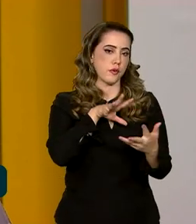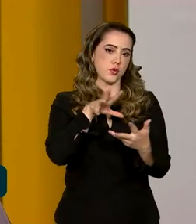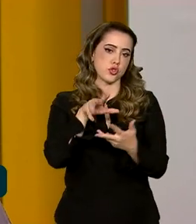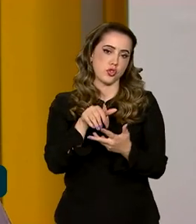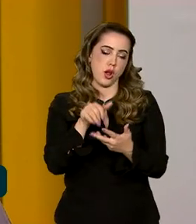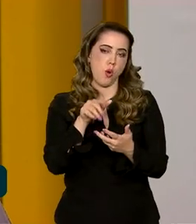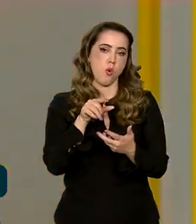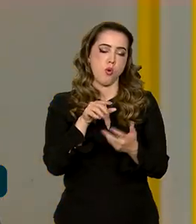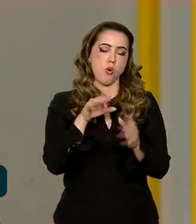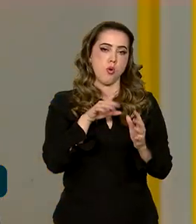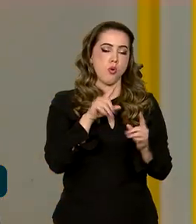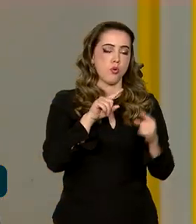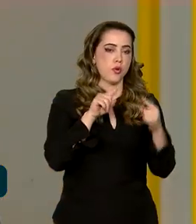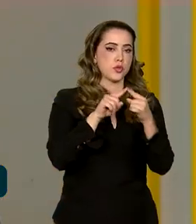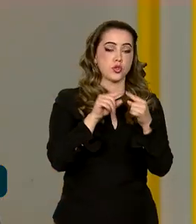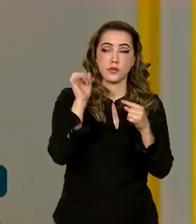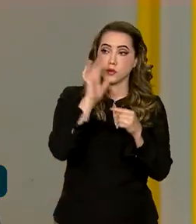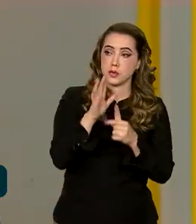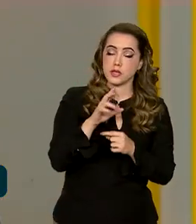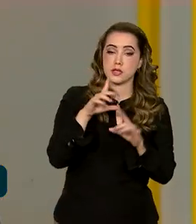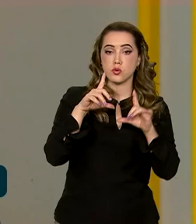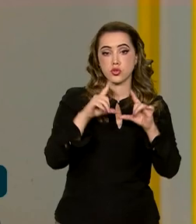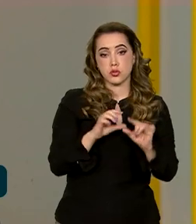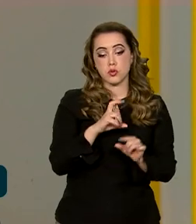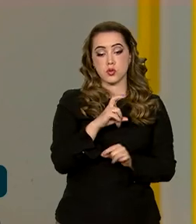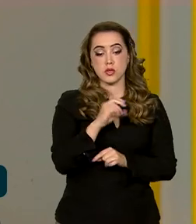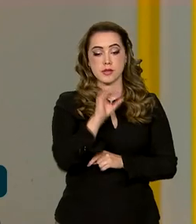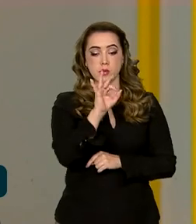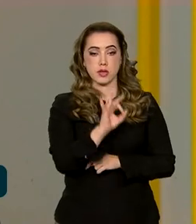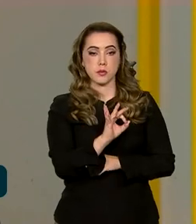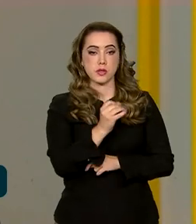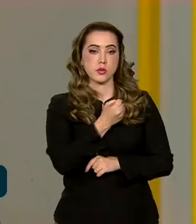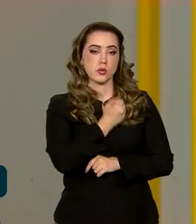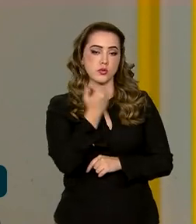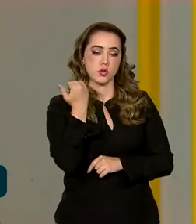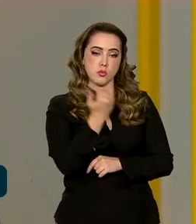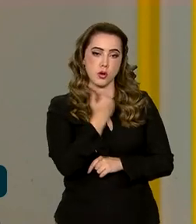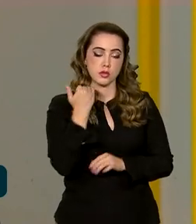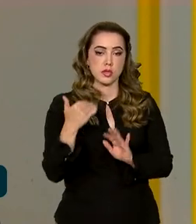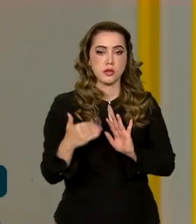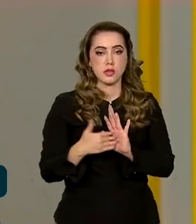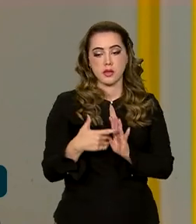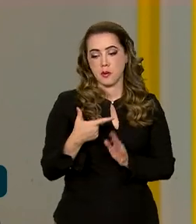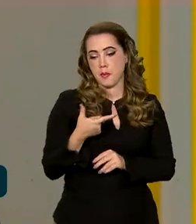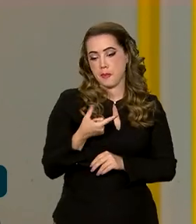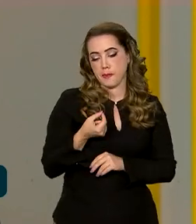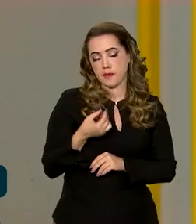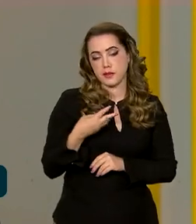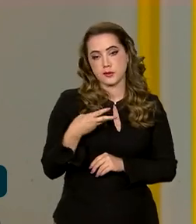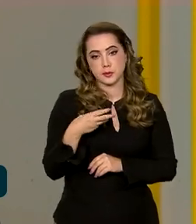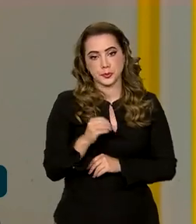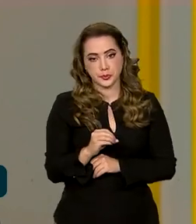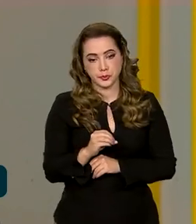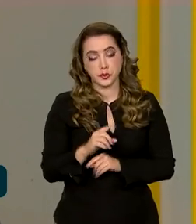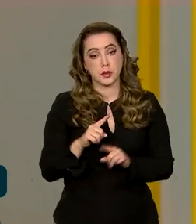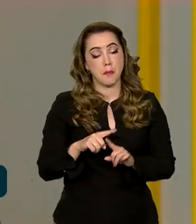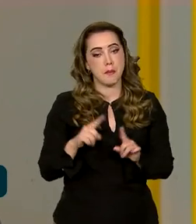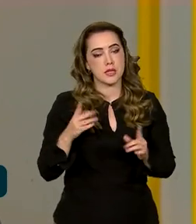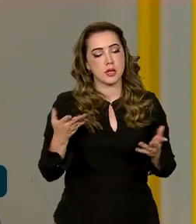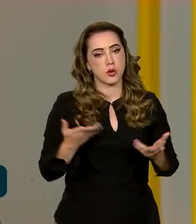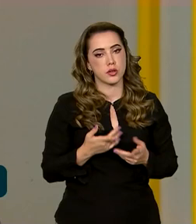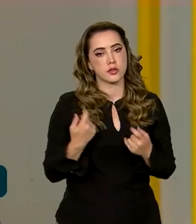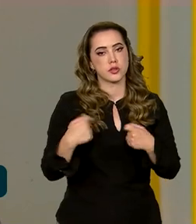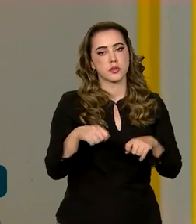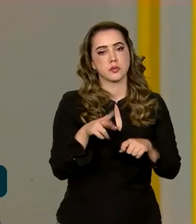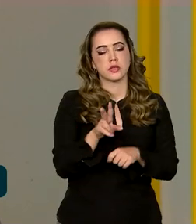Brasil. Nós precisamos reduzir em 50% o índice de mortes no trânsito até 2030. Mas aí agora a